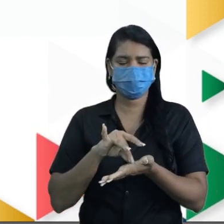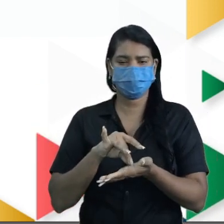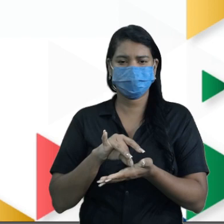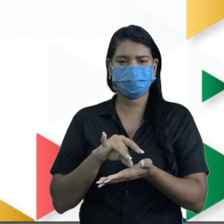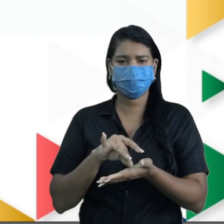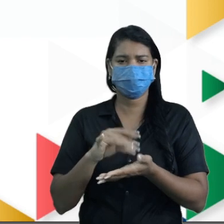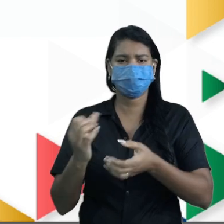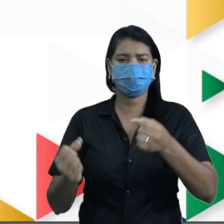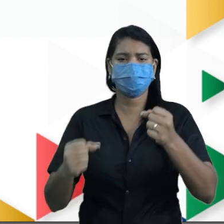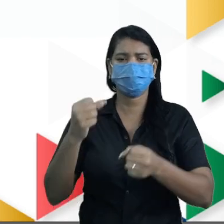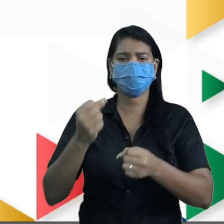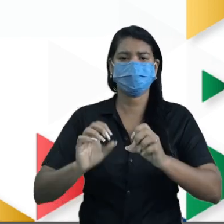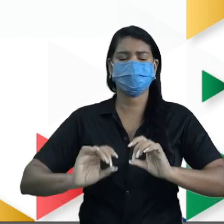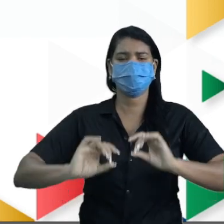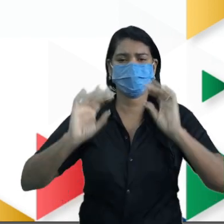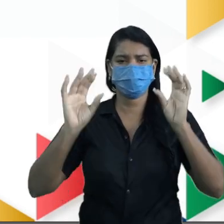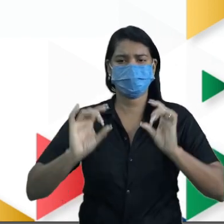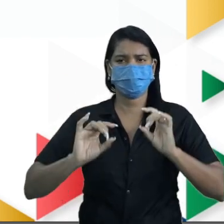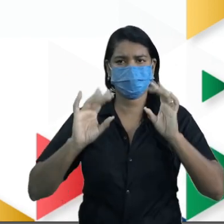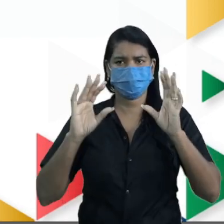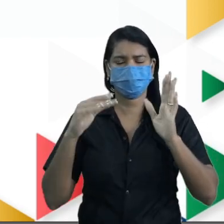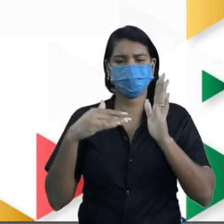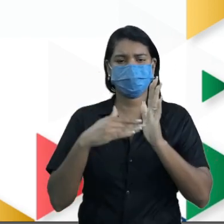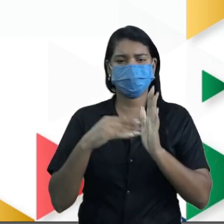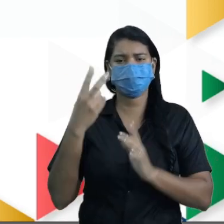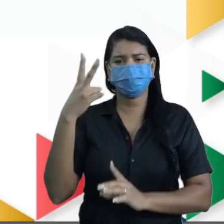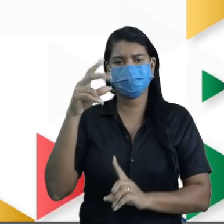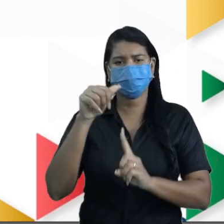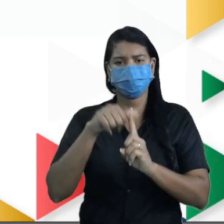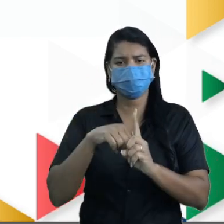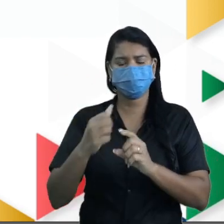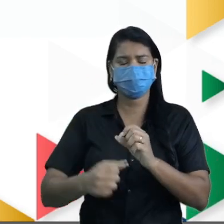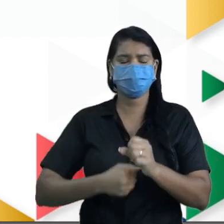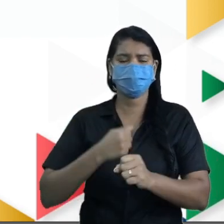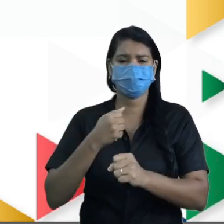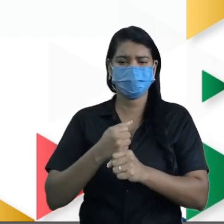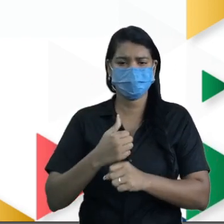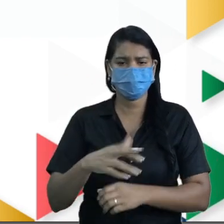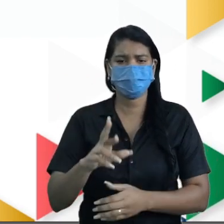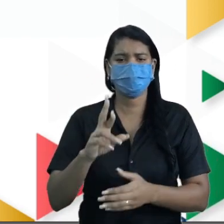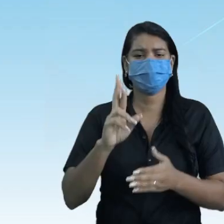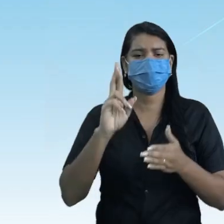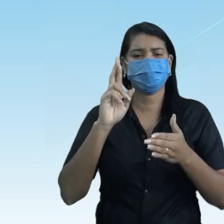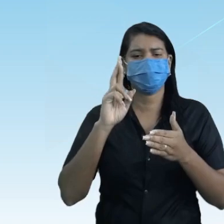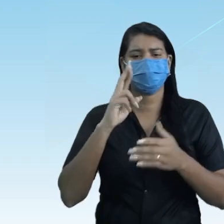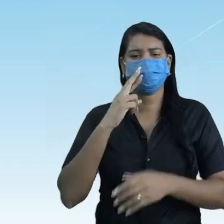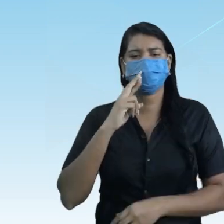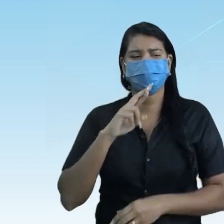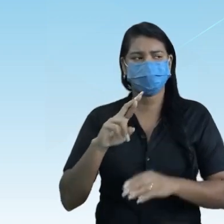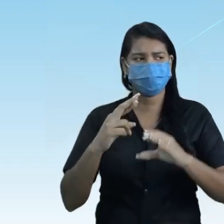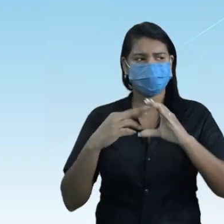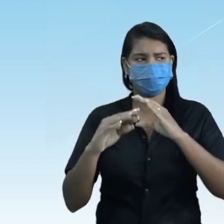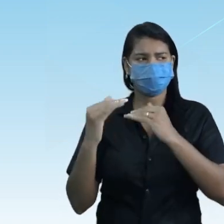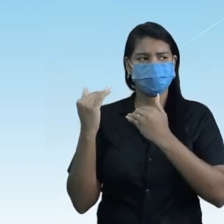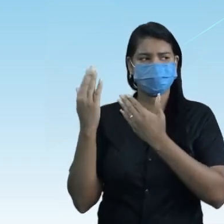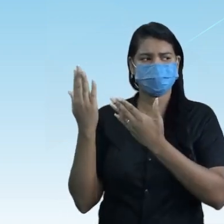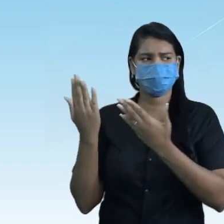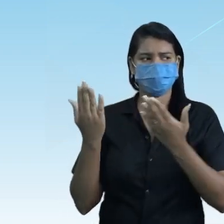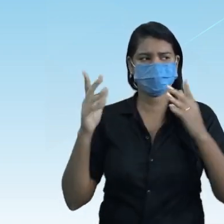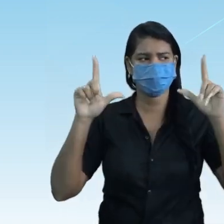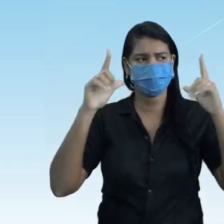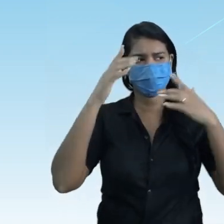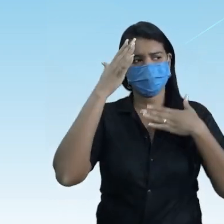Quantos veículos foram vendidos nos últimos dois meses do ano? Então você vai responder isso, vai mandar para a gente. Traz para mim aqui, por favor.